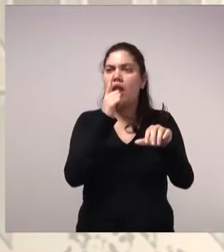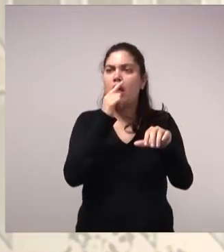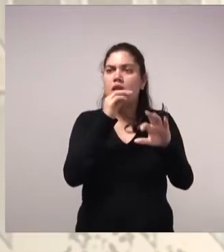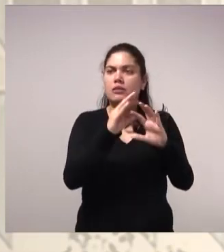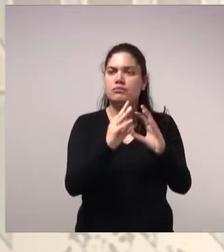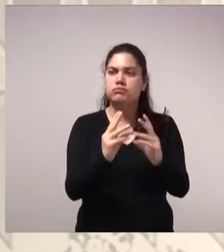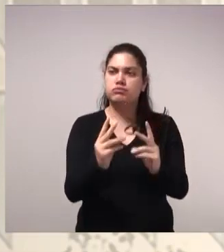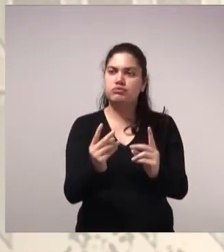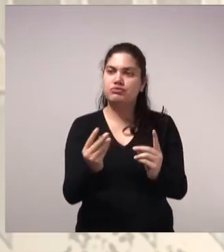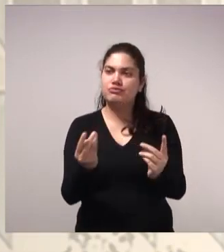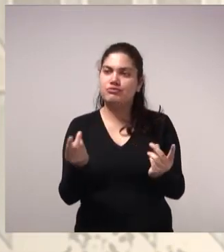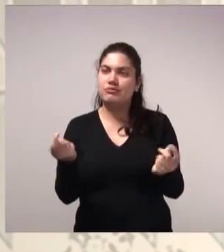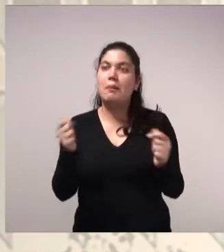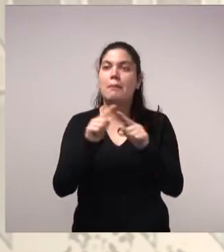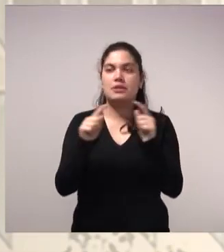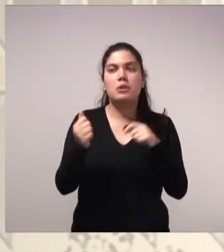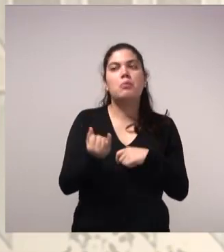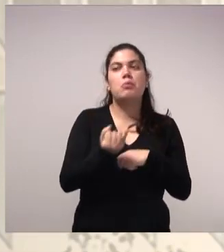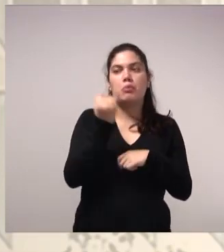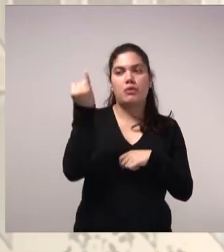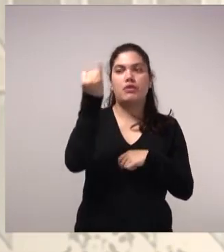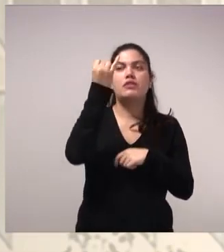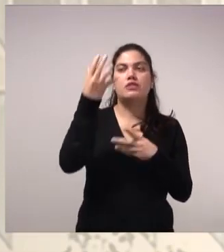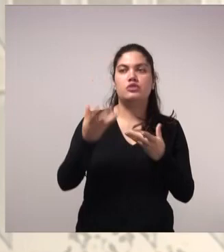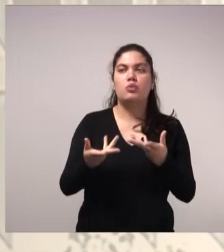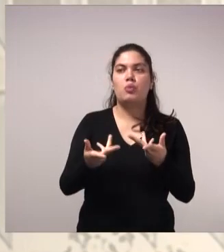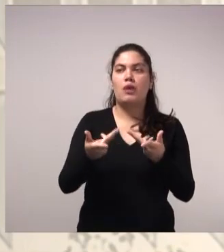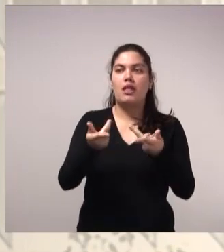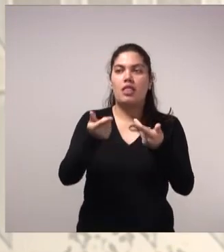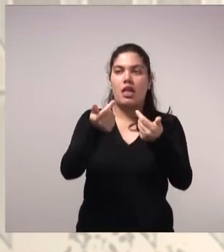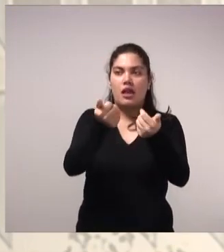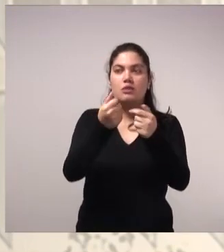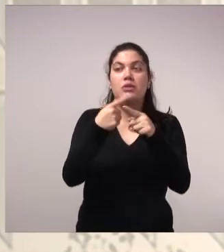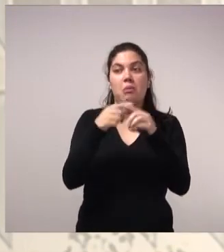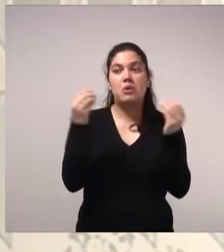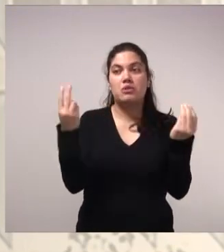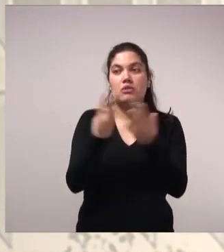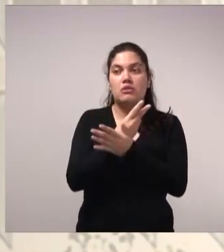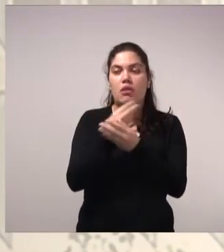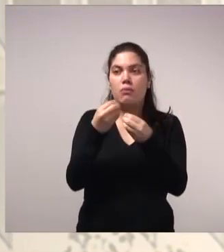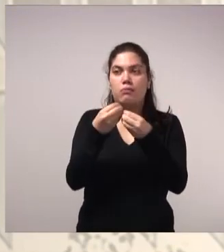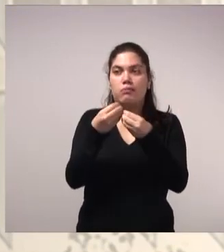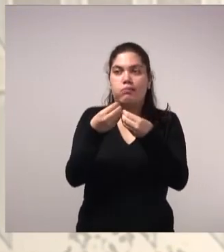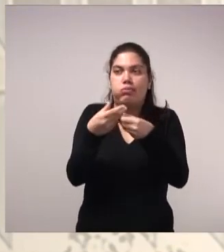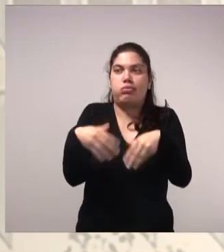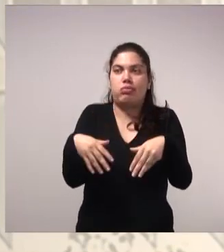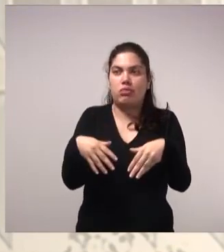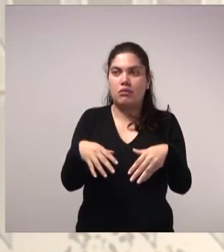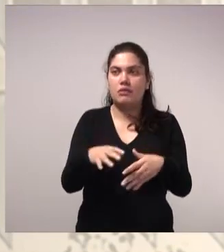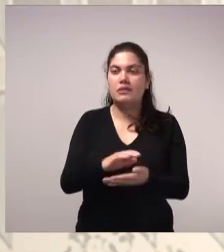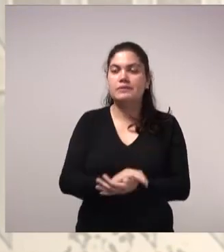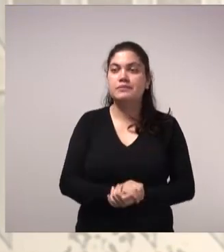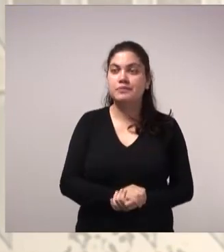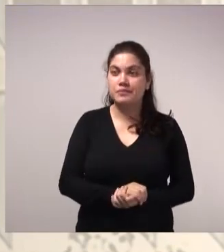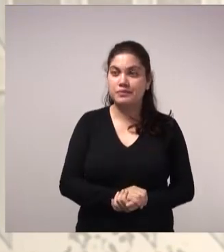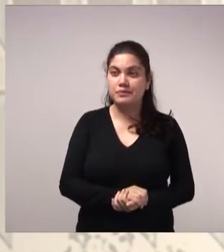garantir essa qualidade. Ela pode vir a apodrecer. Essa água tratada é bombeada